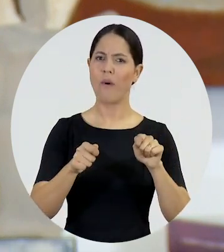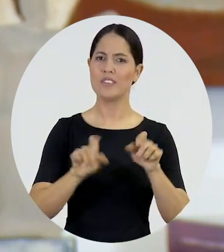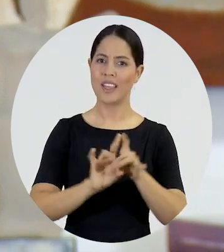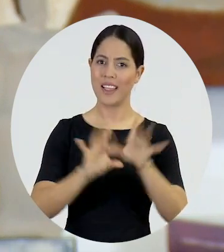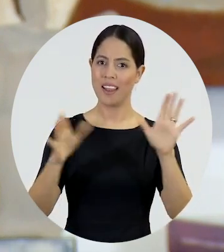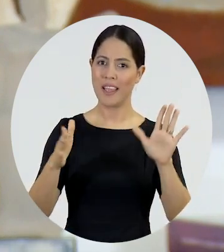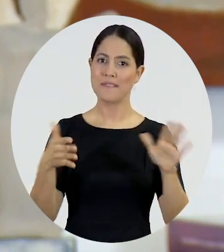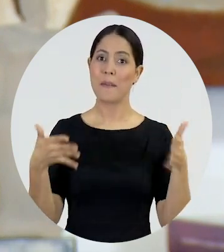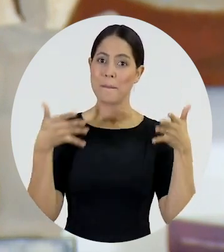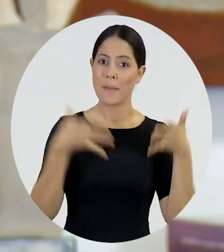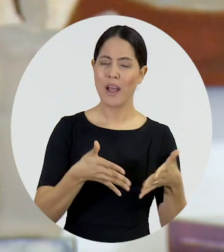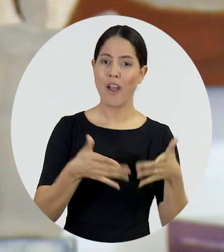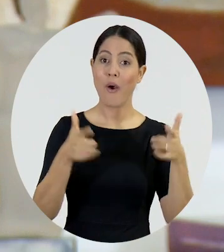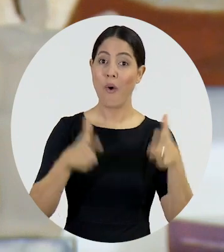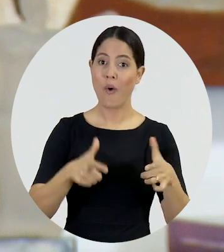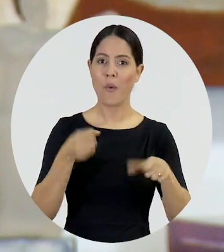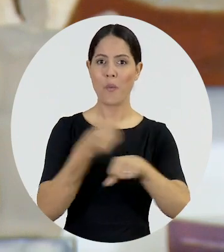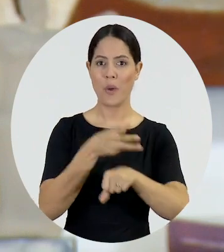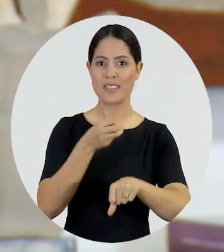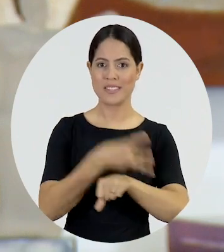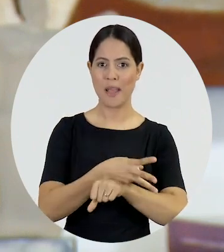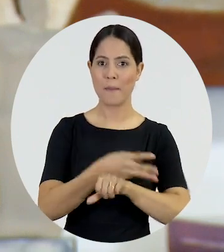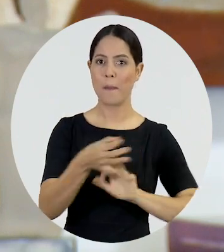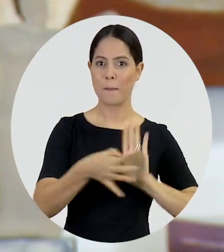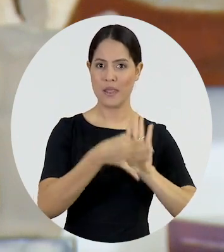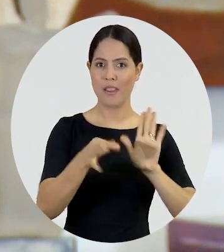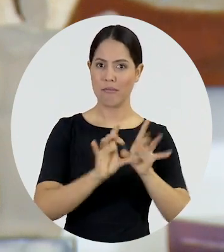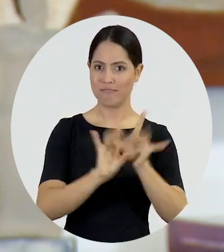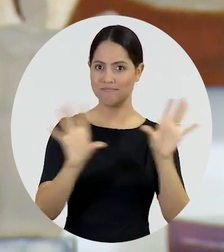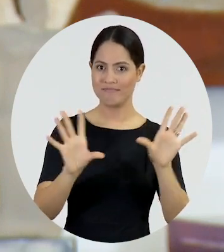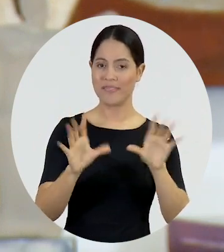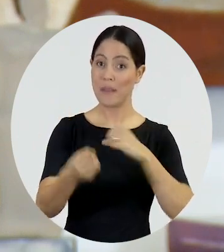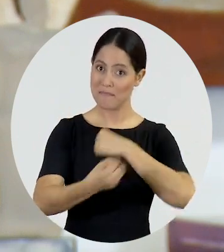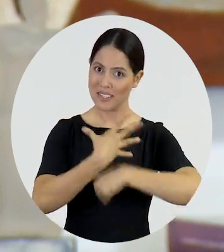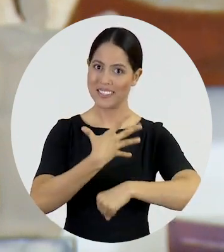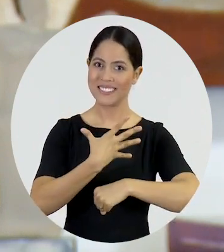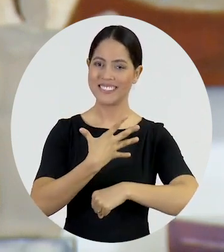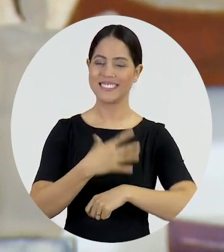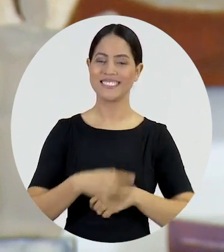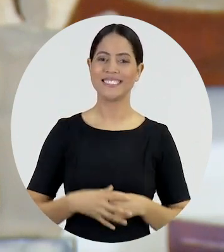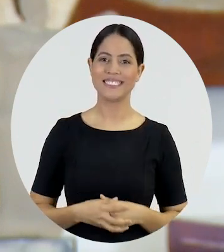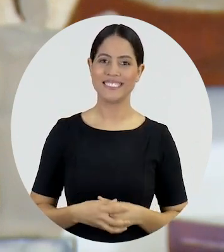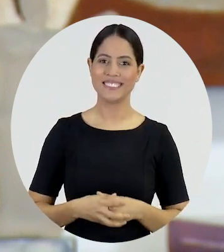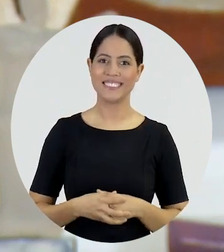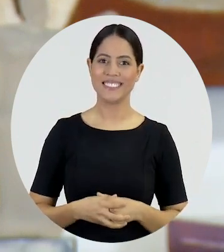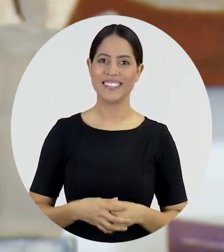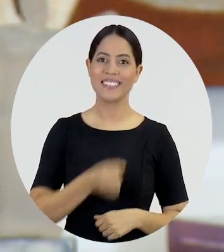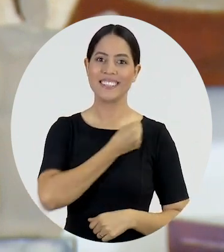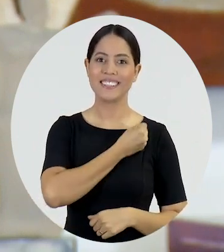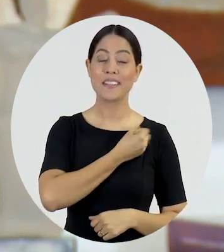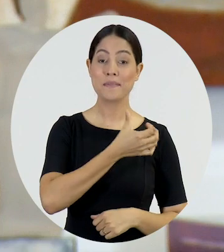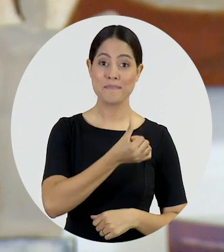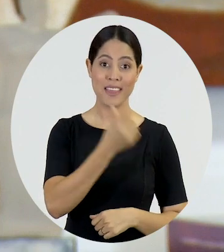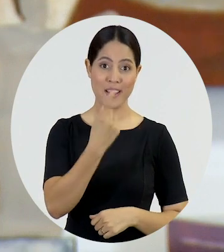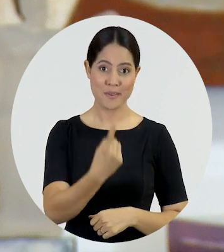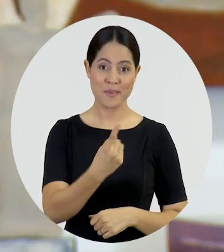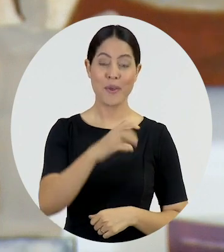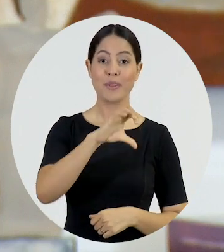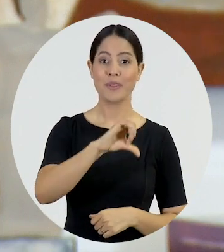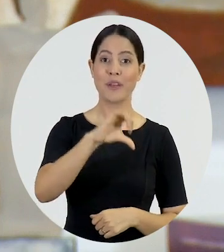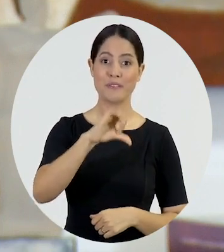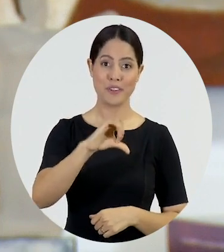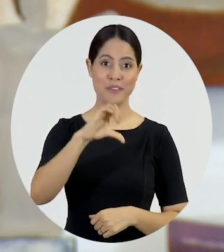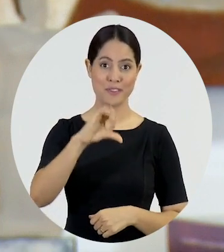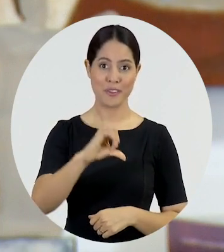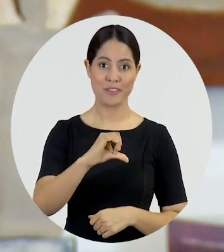que pode participar com a gente através do WhatsApp, sugerindo uma pauta. Manda para a gente uma mensagem. DDD 61,